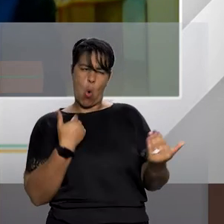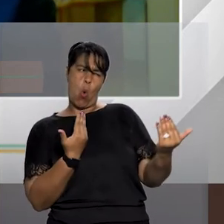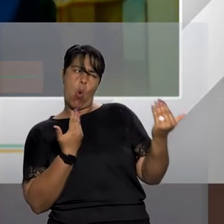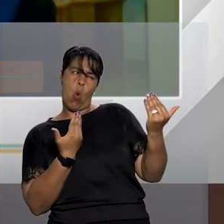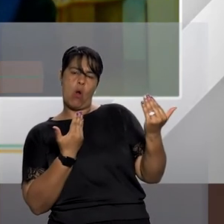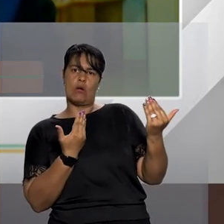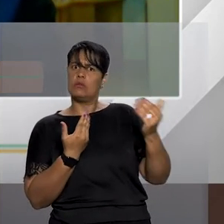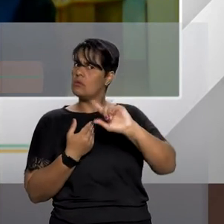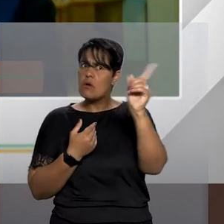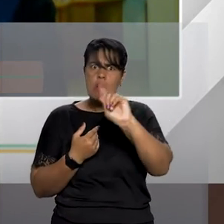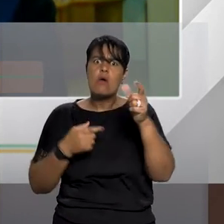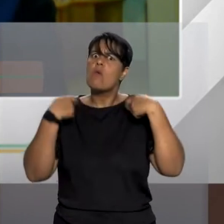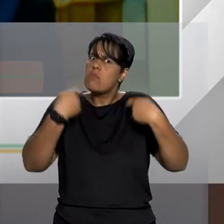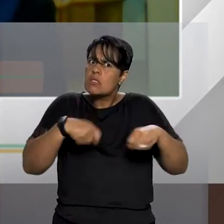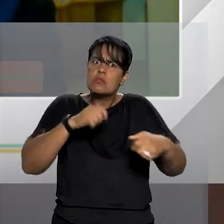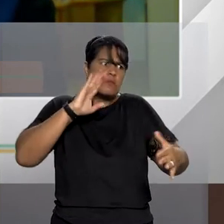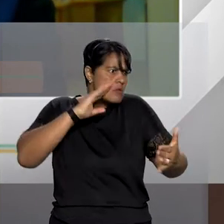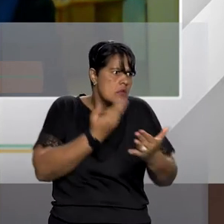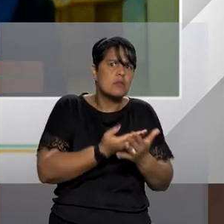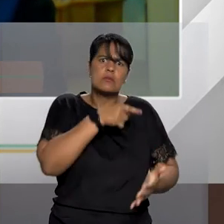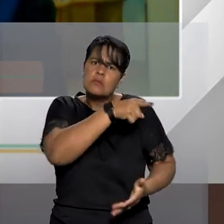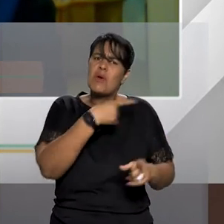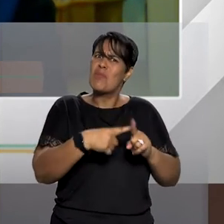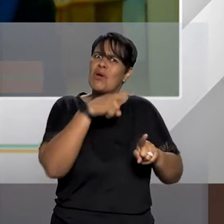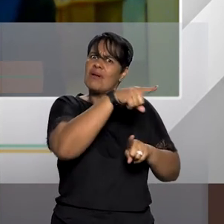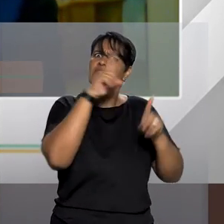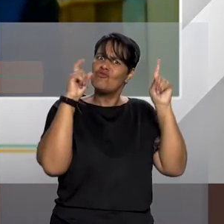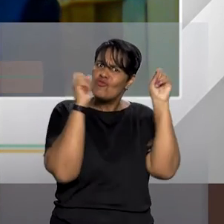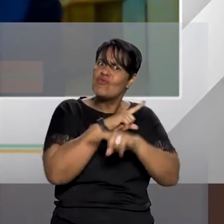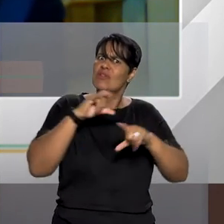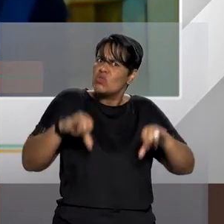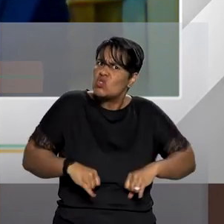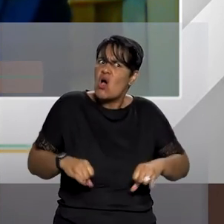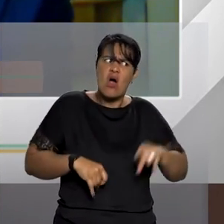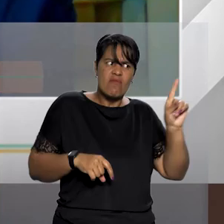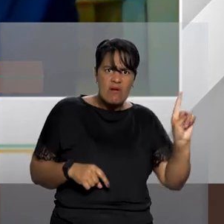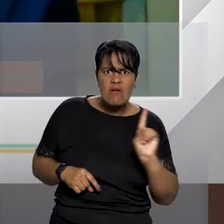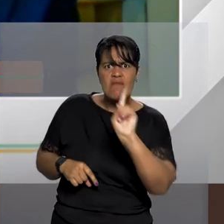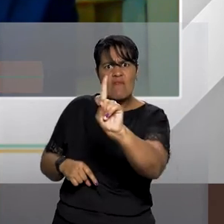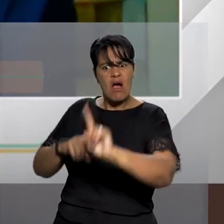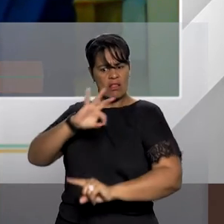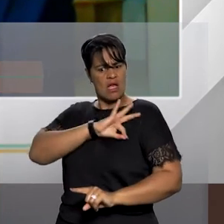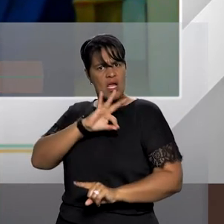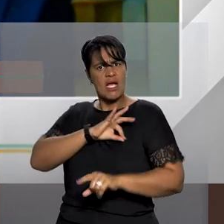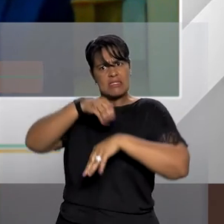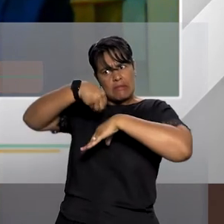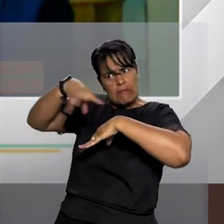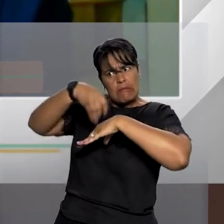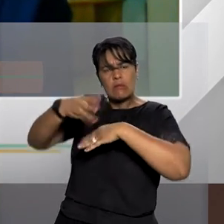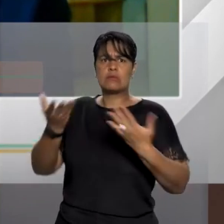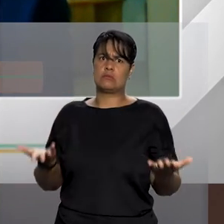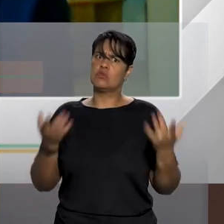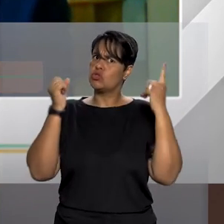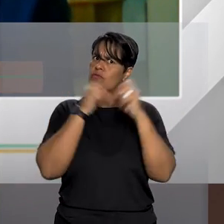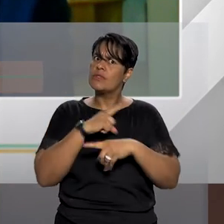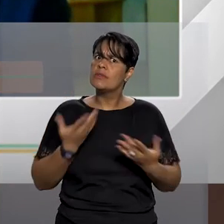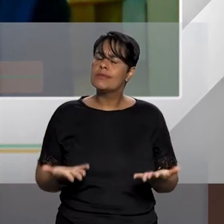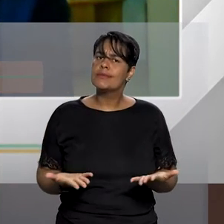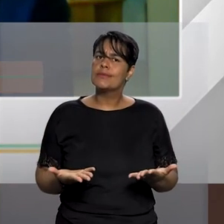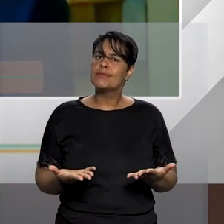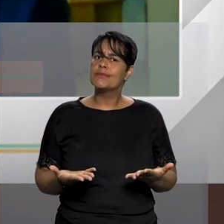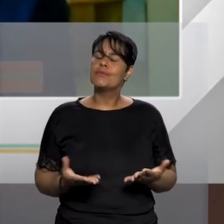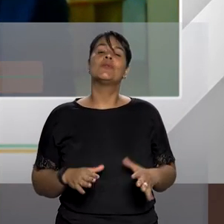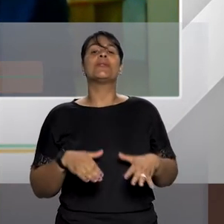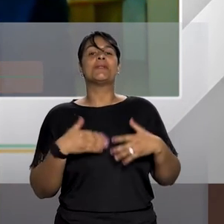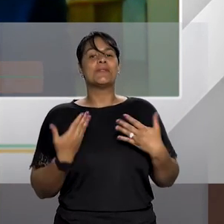ela deve estar falando na verdade, porque elas relutam em ir a uma delegacia de polícia e se expor publicamente como vítima de crime. Aquilo, normalmente,